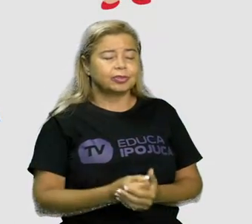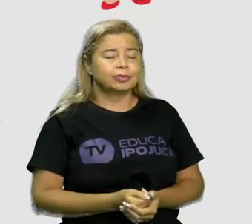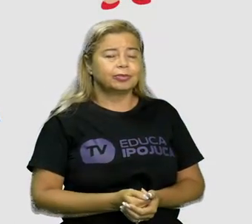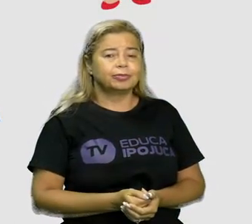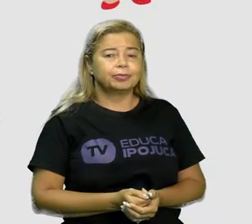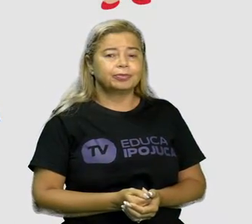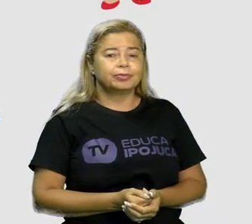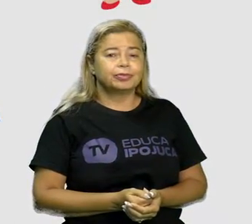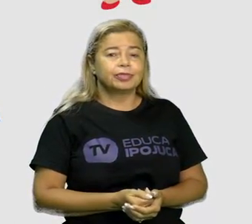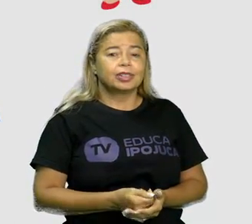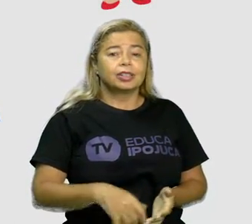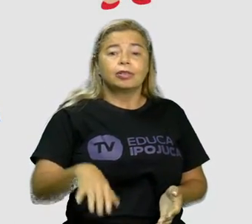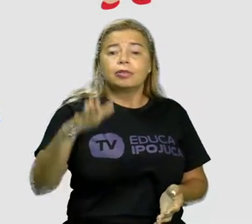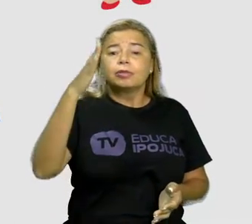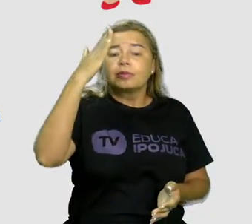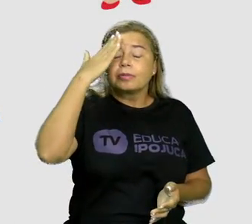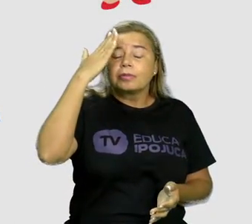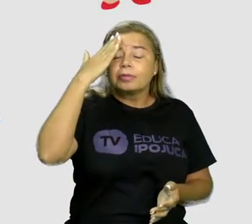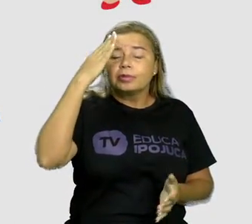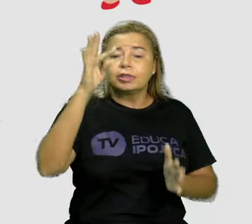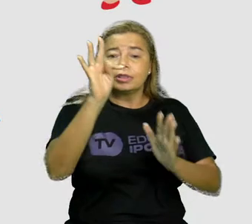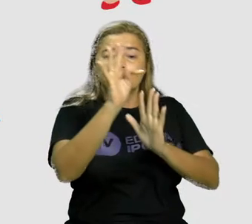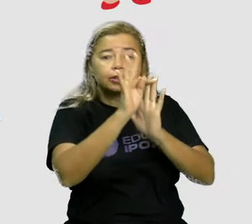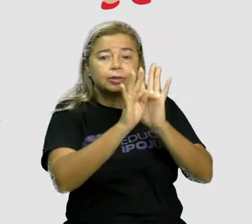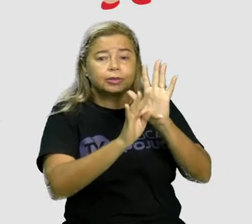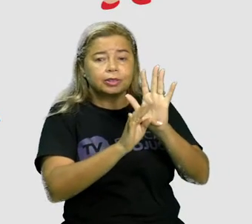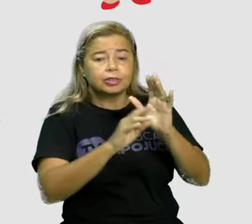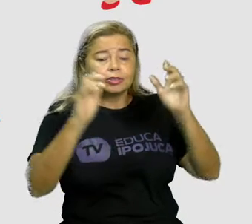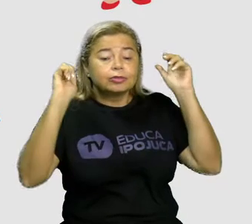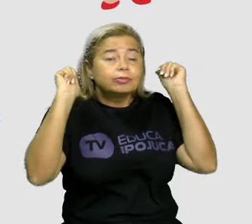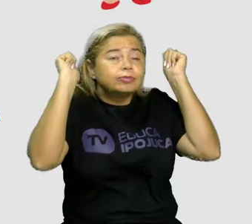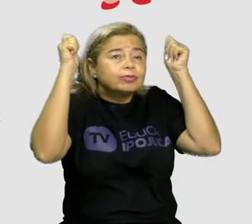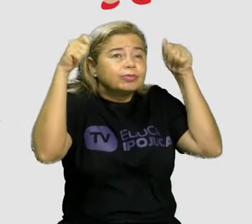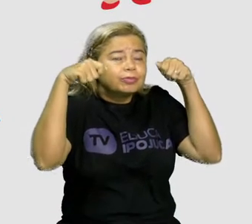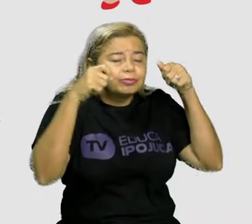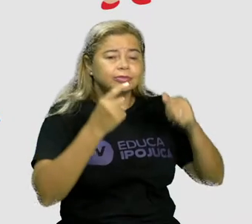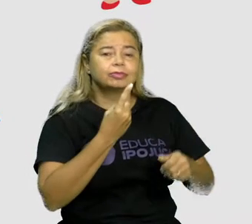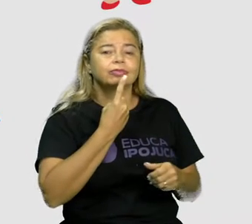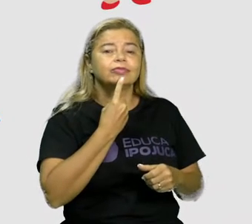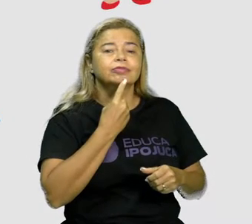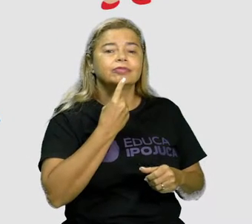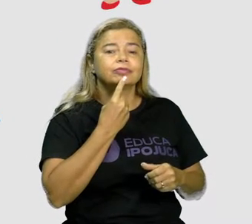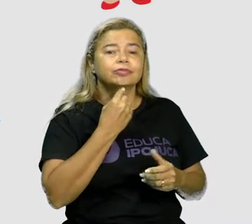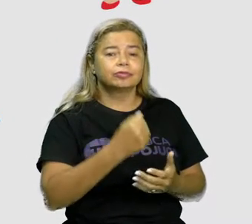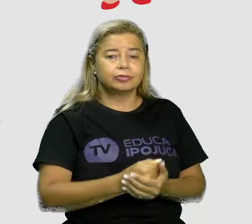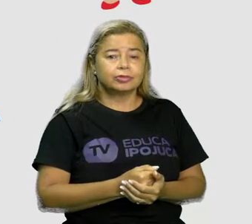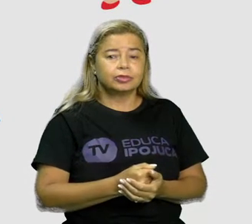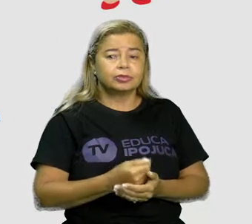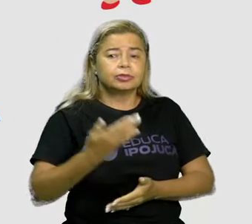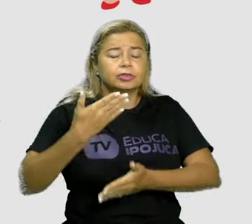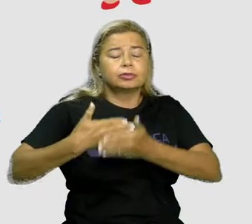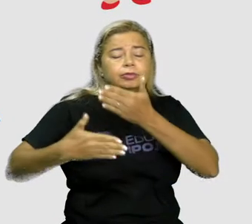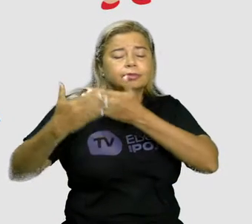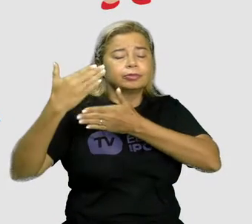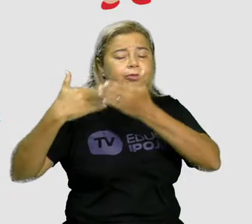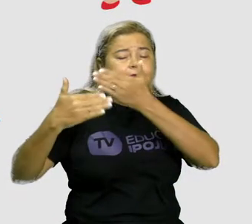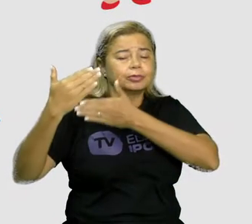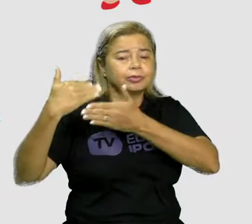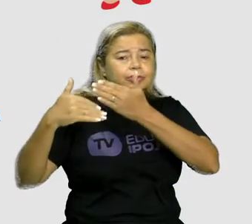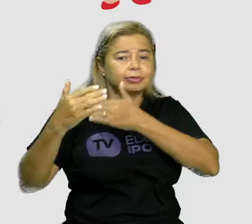Compreensão de texto. Chapeuzinho vermelho. Era uma vez